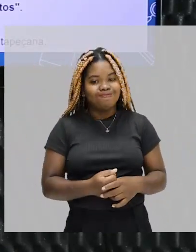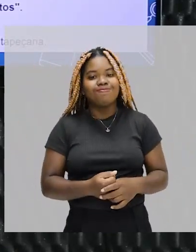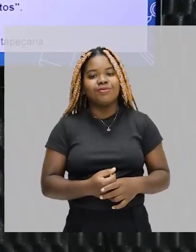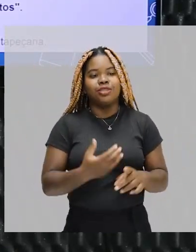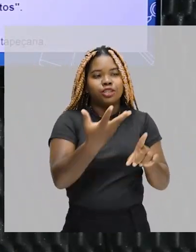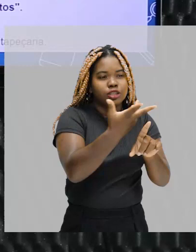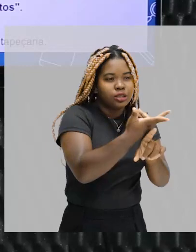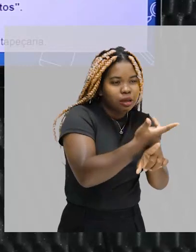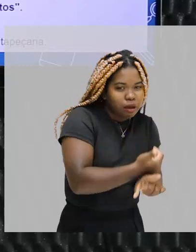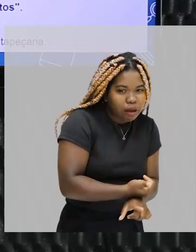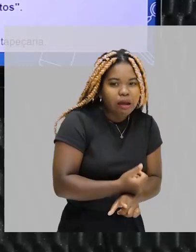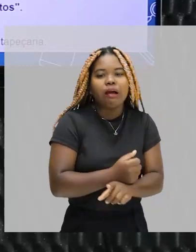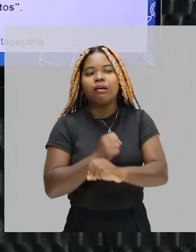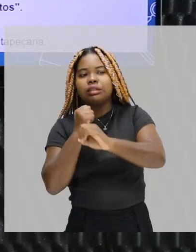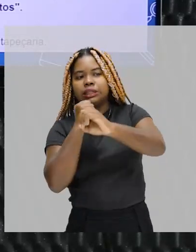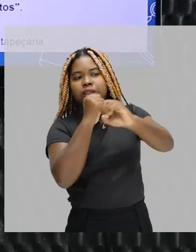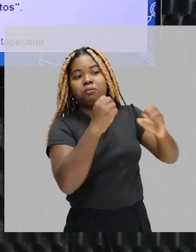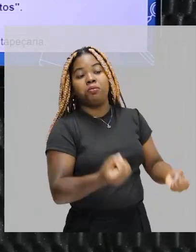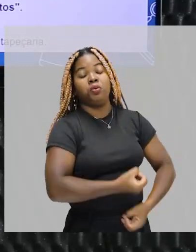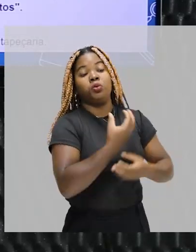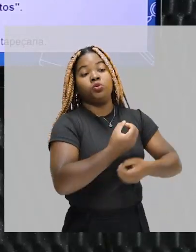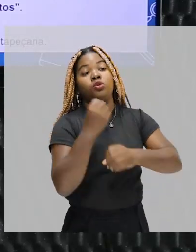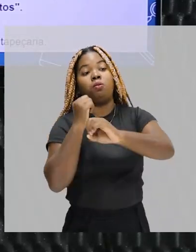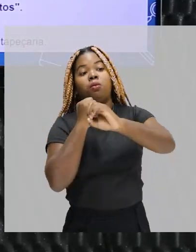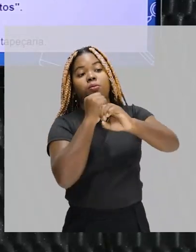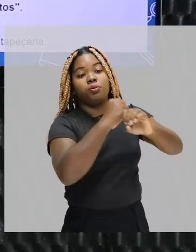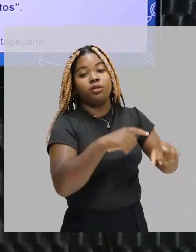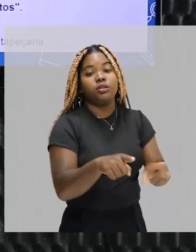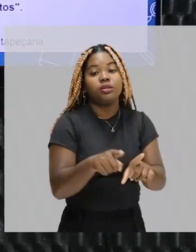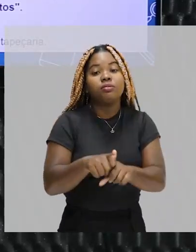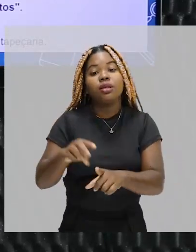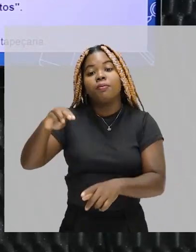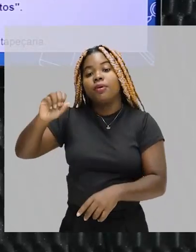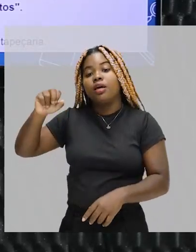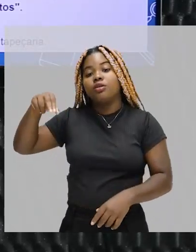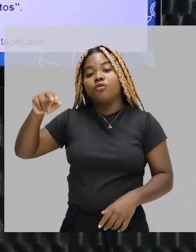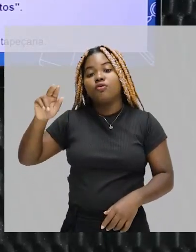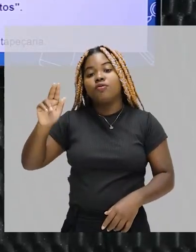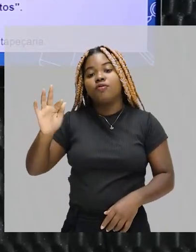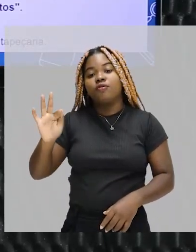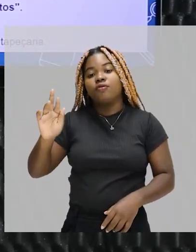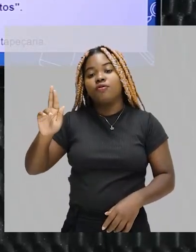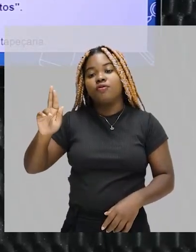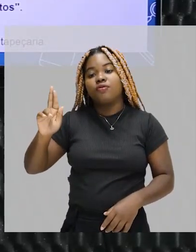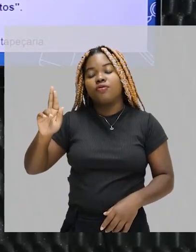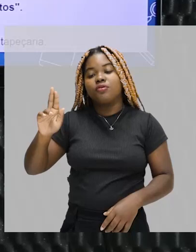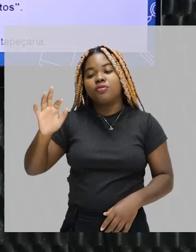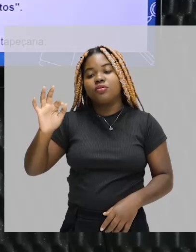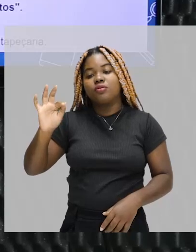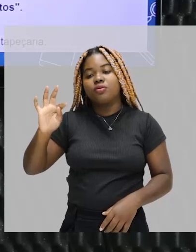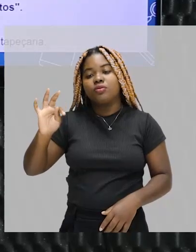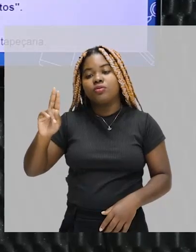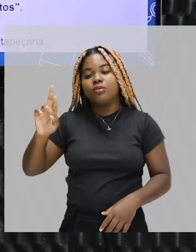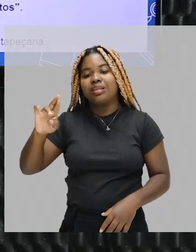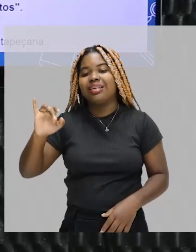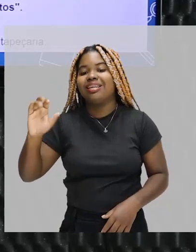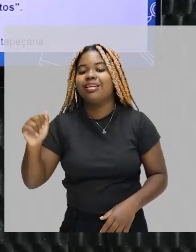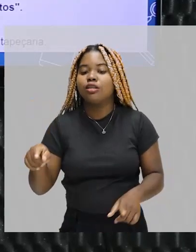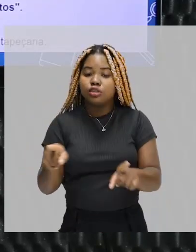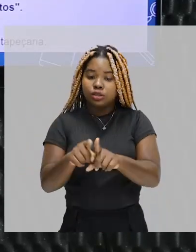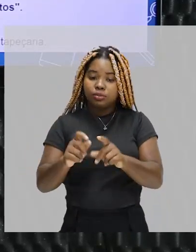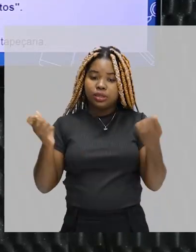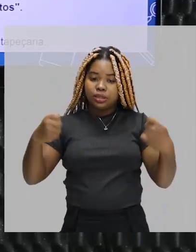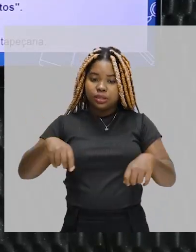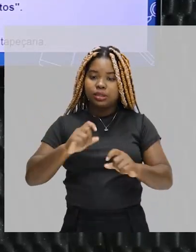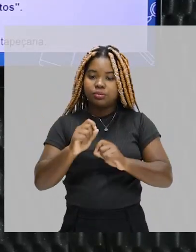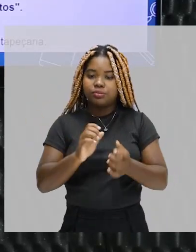artesanato, produção artesanal, produção manufatureira e produção industrial. Elas podem ser feitas com teares que são